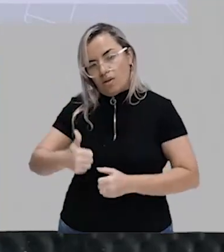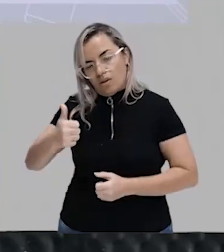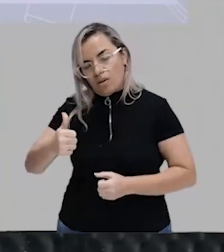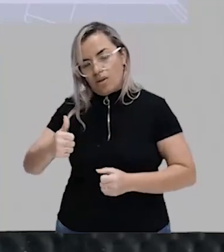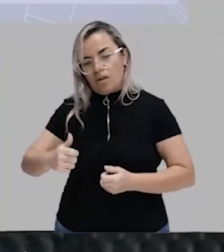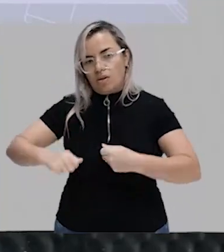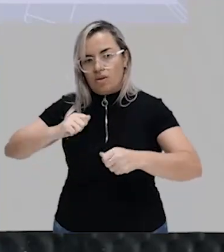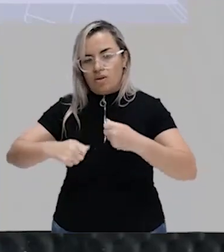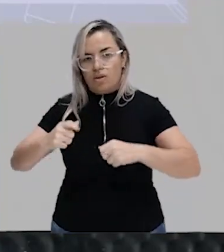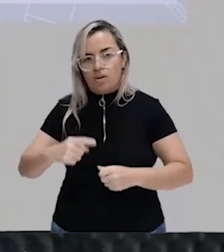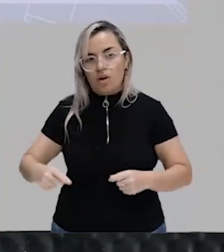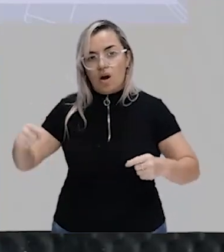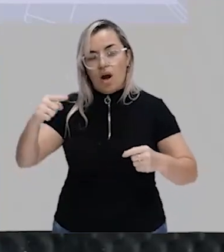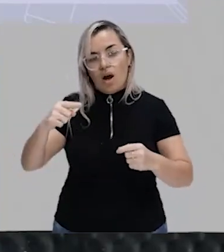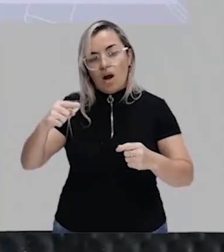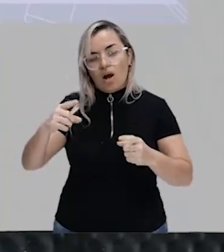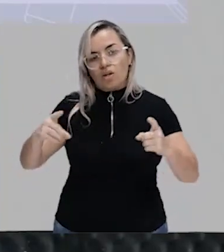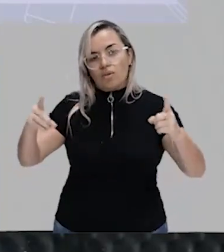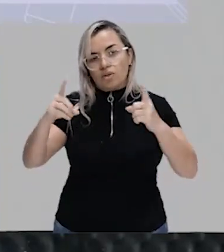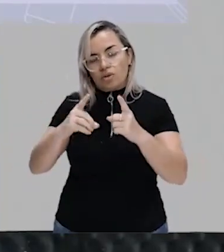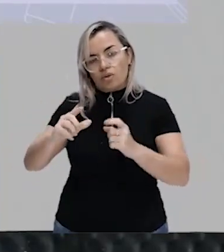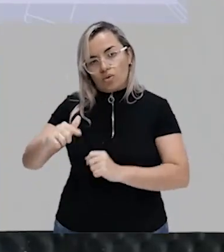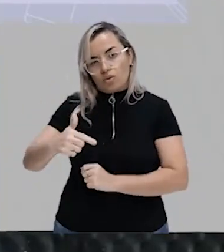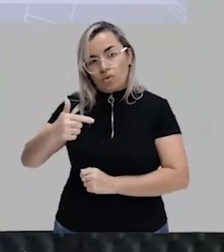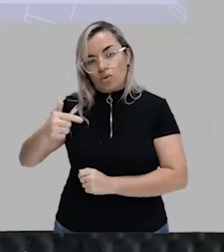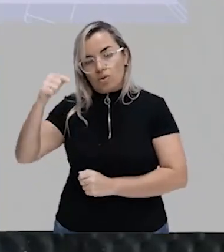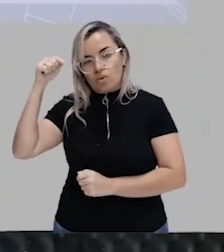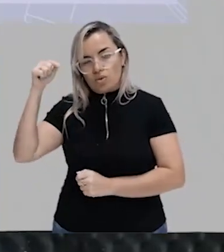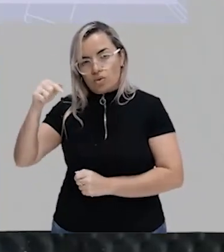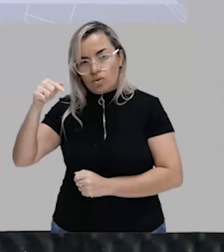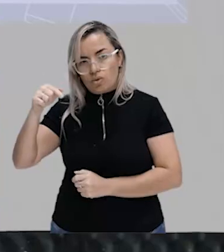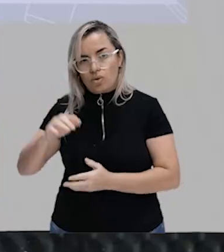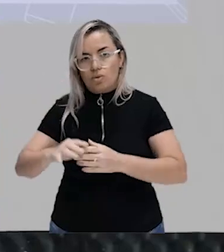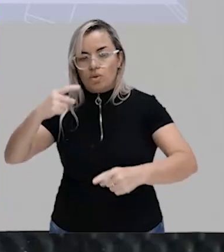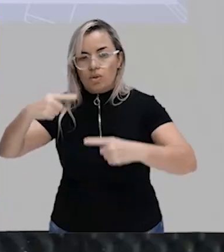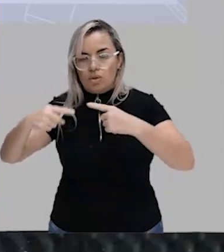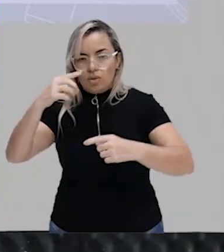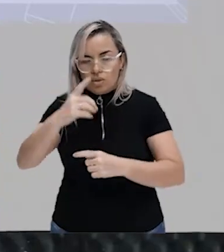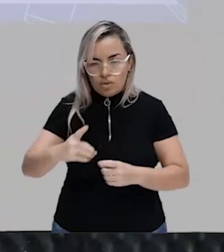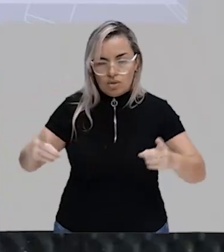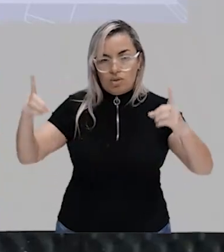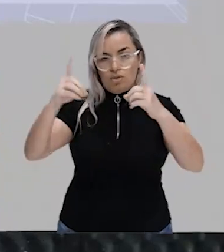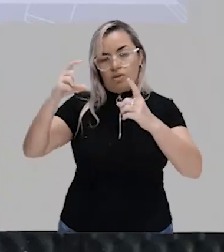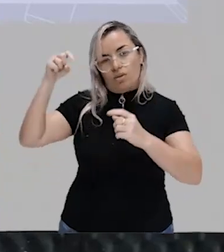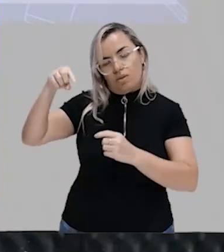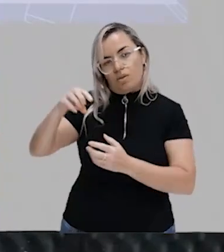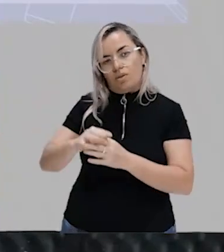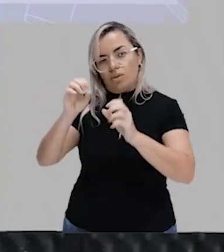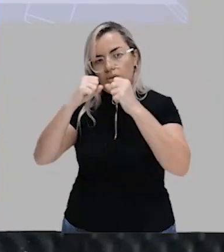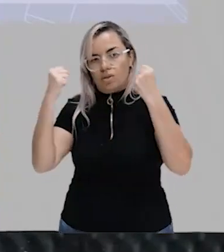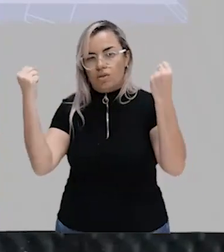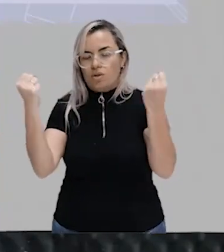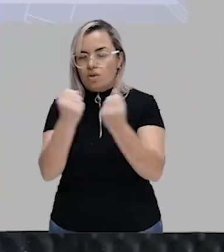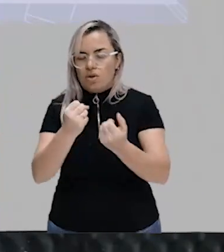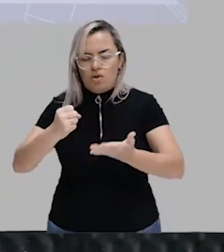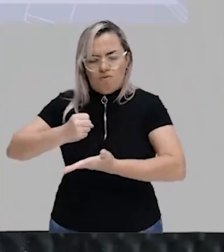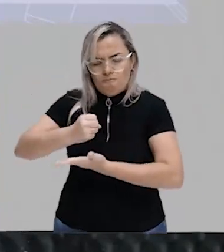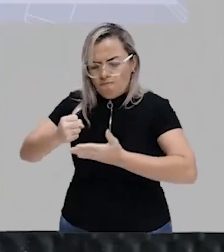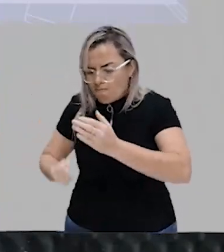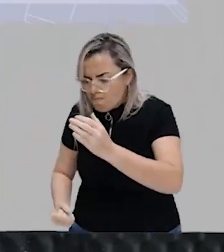política três social são fundamentais para o processo de formação das classes.